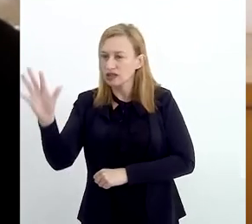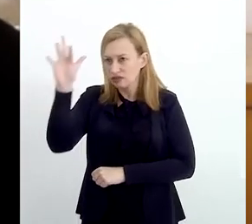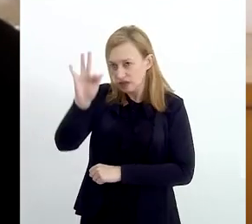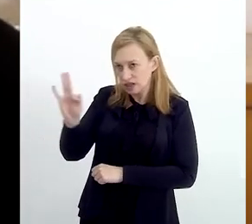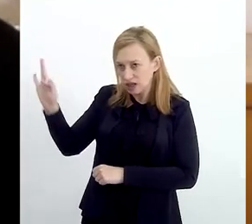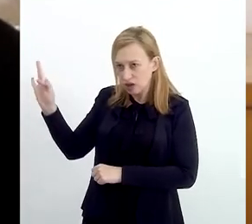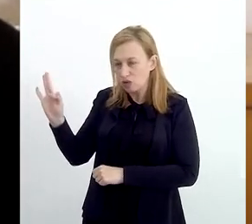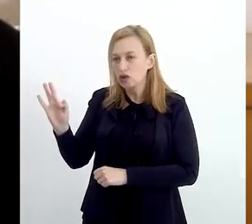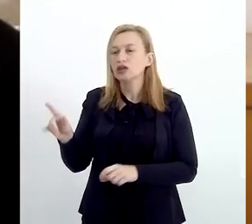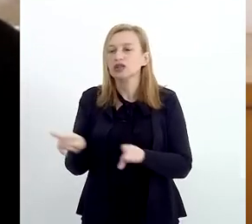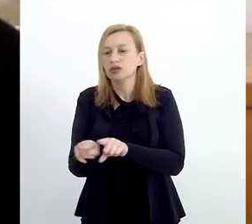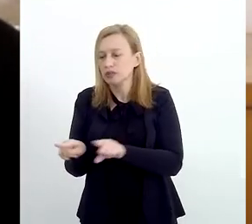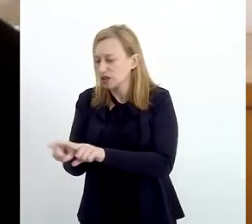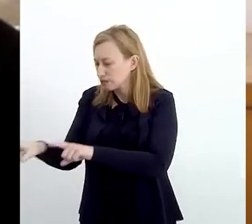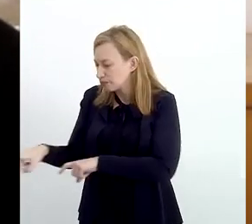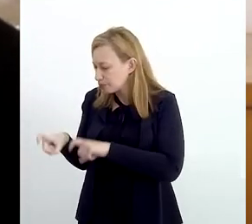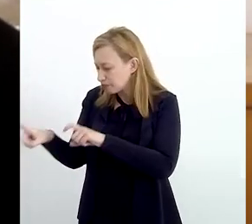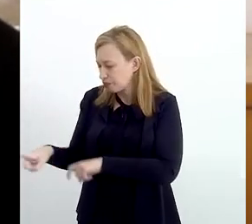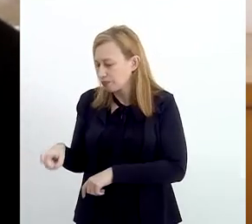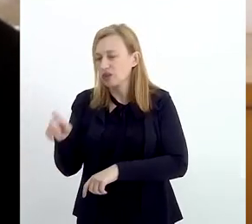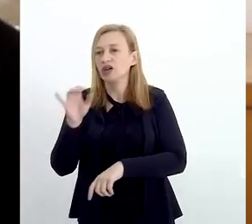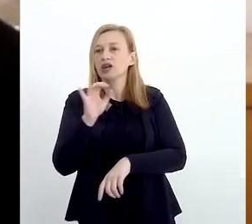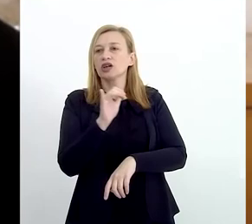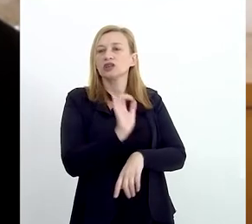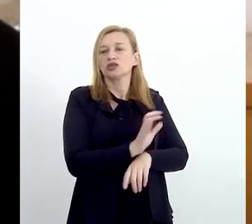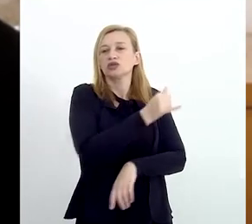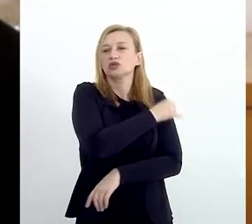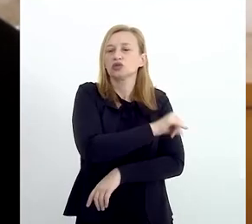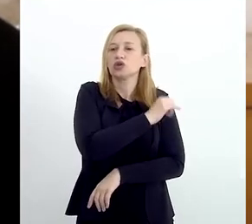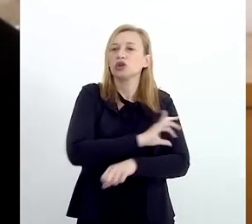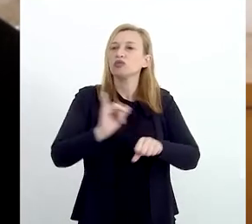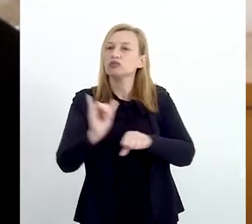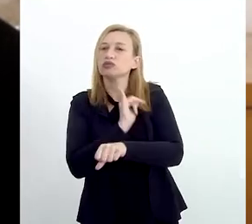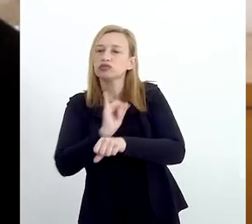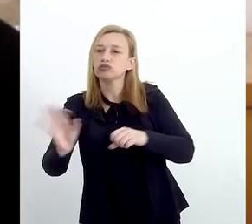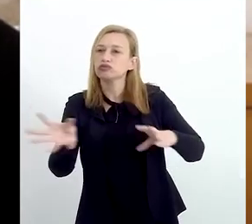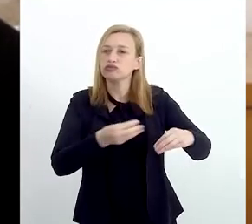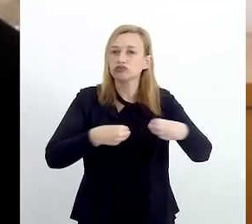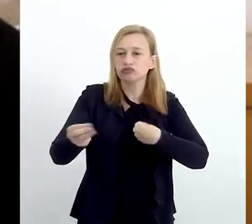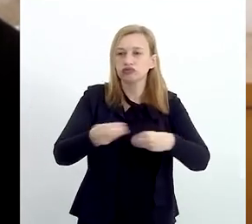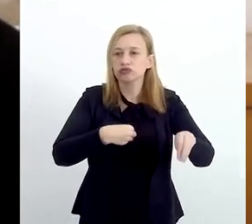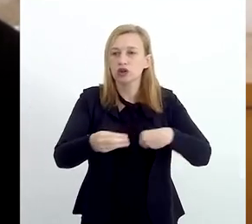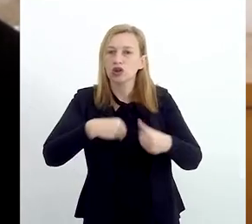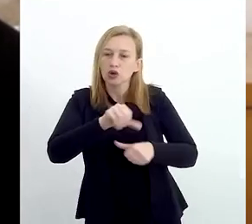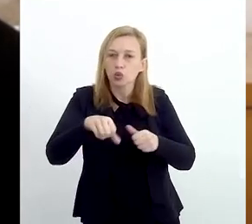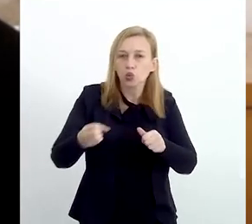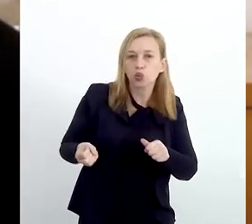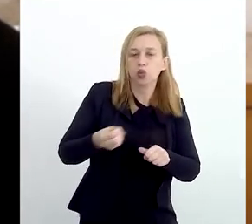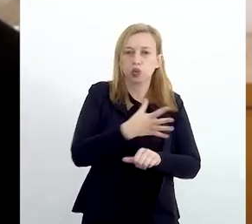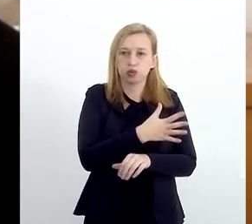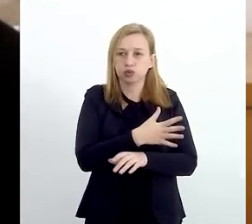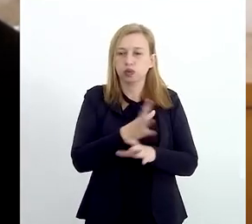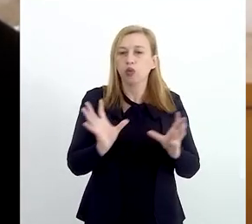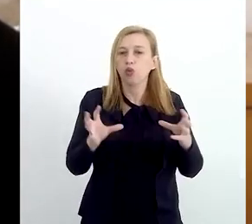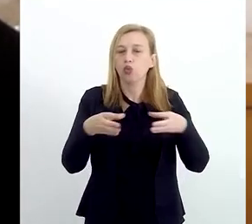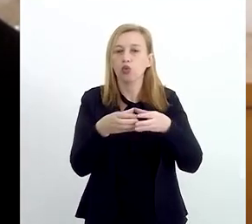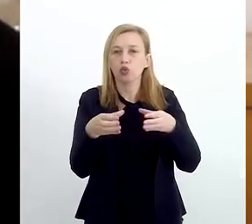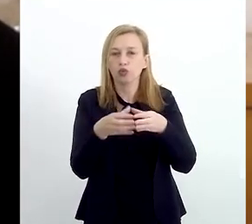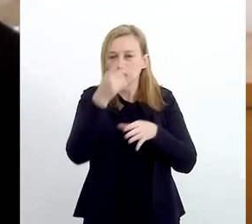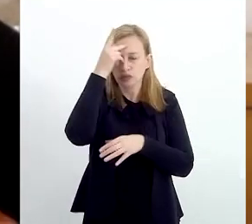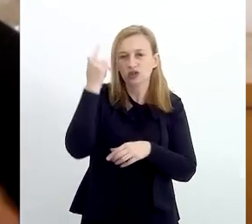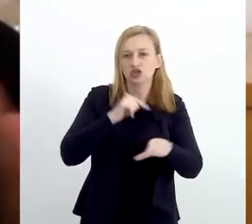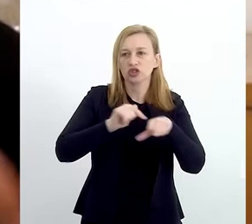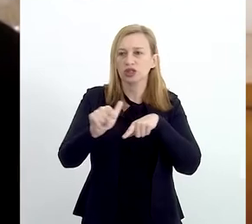da Universidade Federal Fluminense, que é no interior do estado do Rio, mas é também uma comunidade muito bem articulada do ponto de vista da inovação.